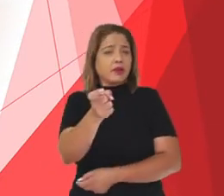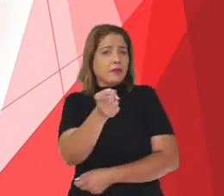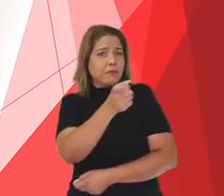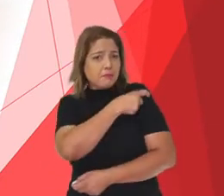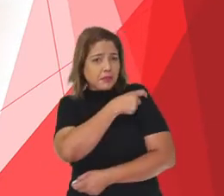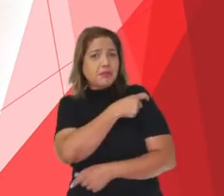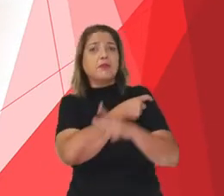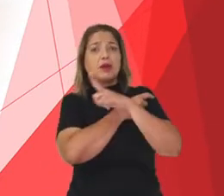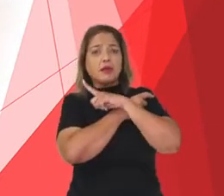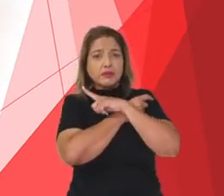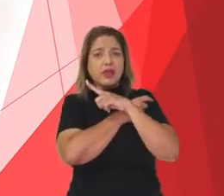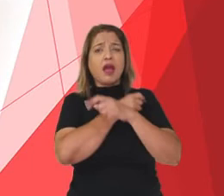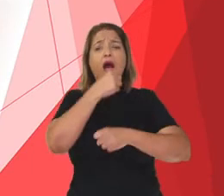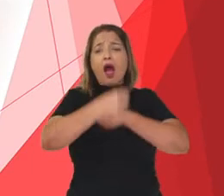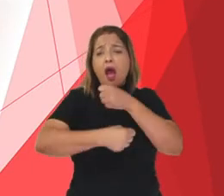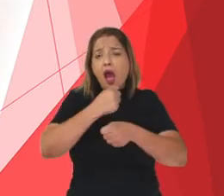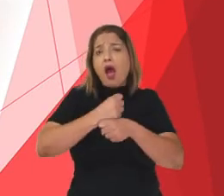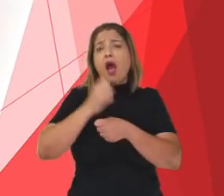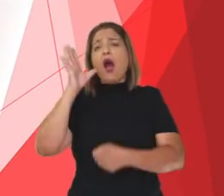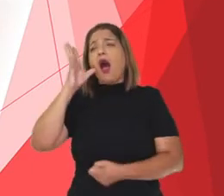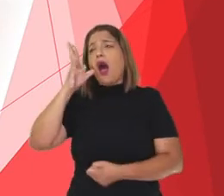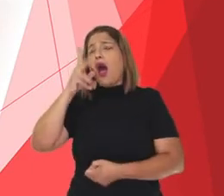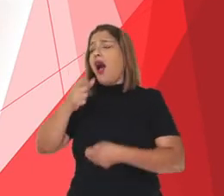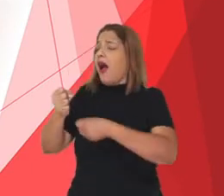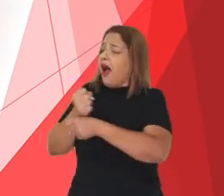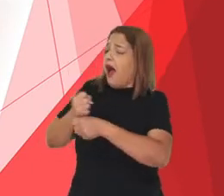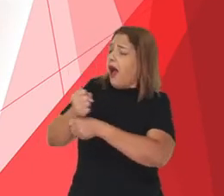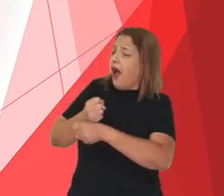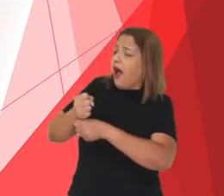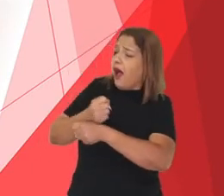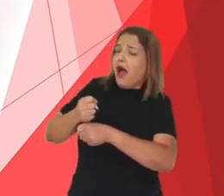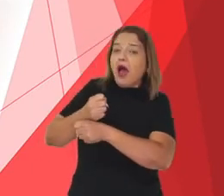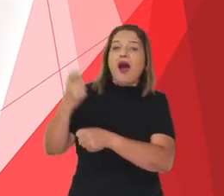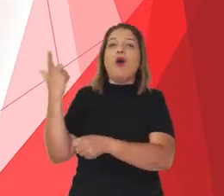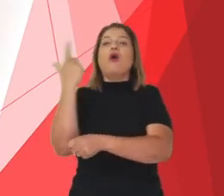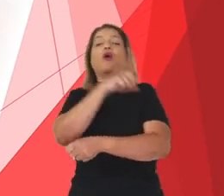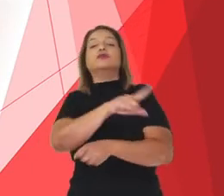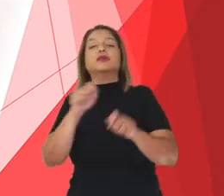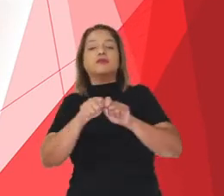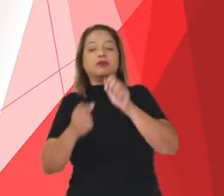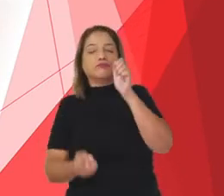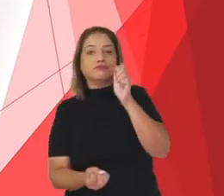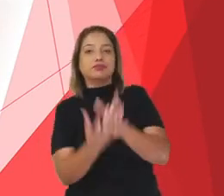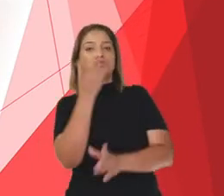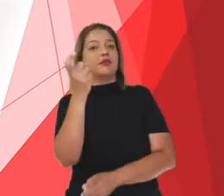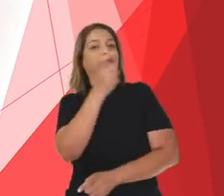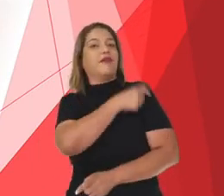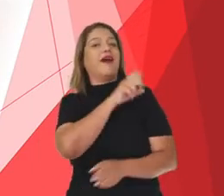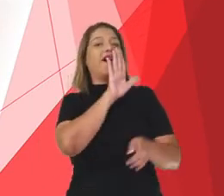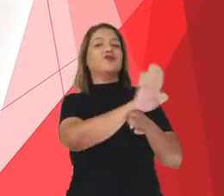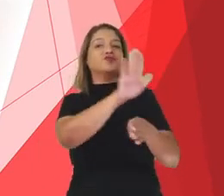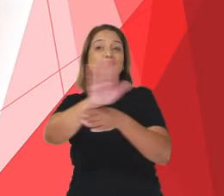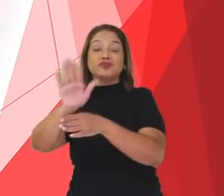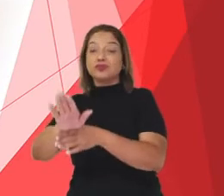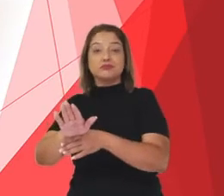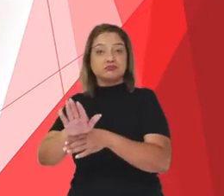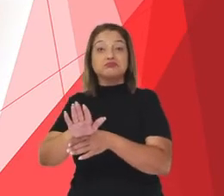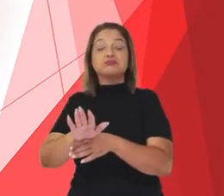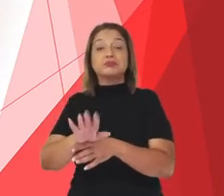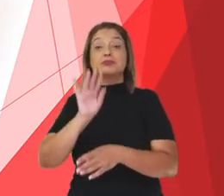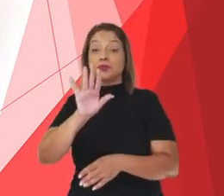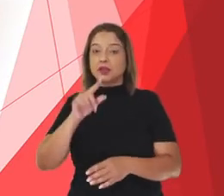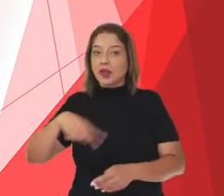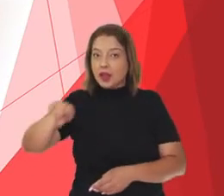demorar vários anos para que pudessem ser utilizadas em campanhas de vacinação. É muito importante